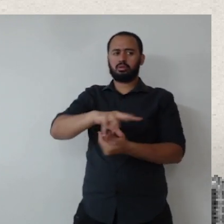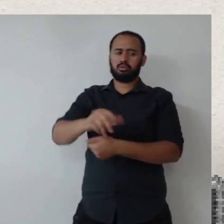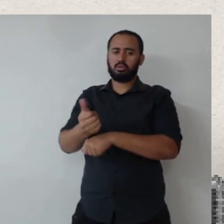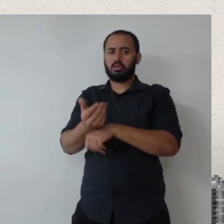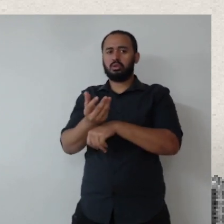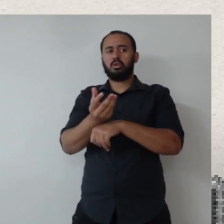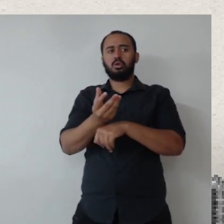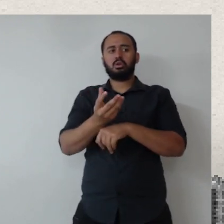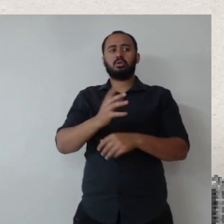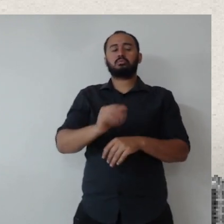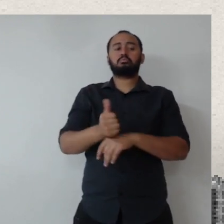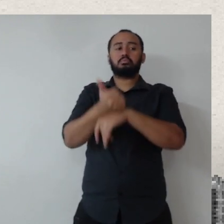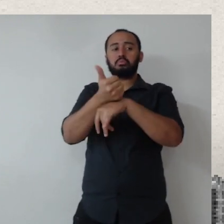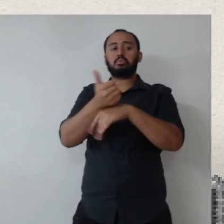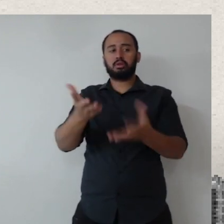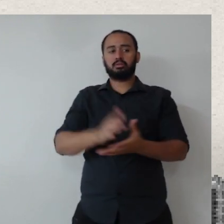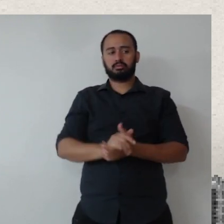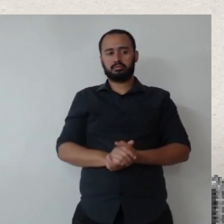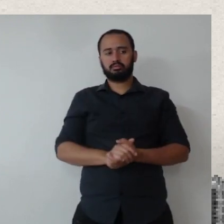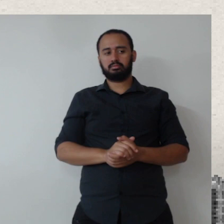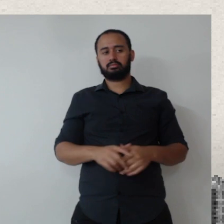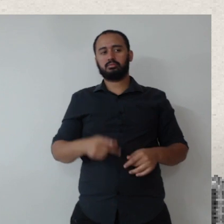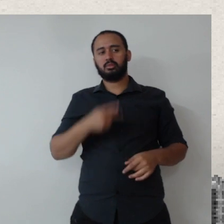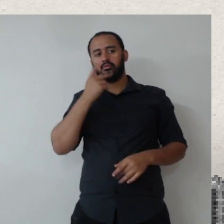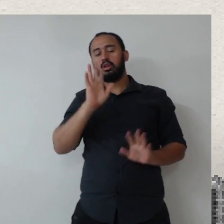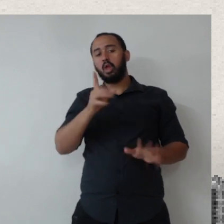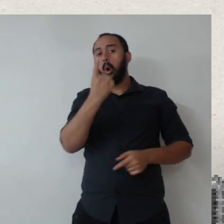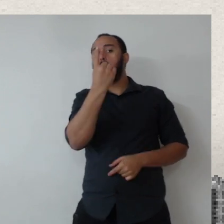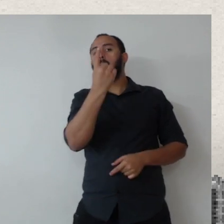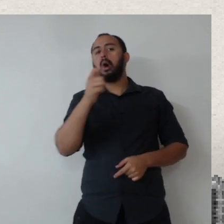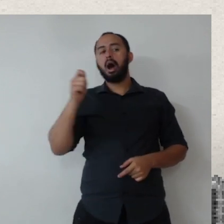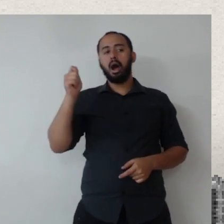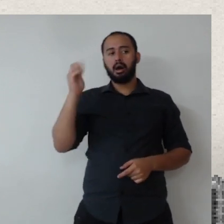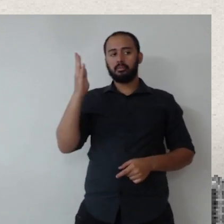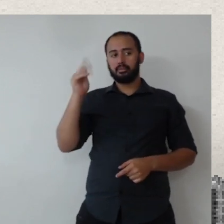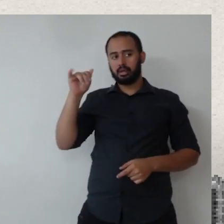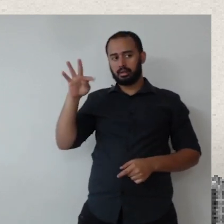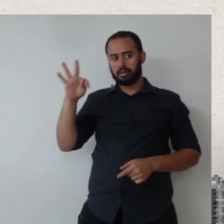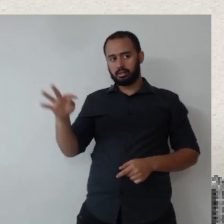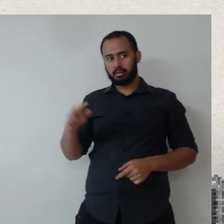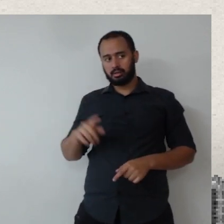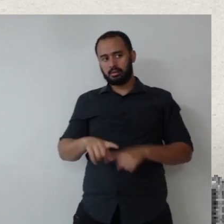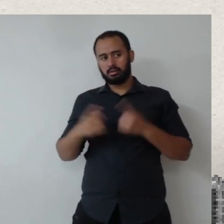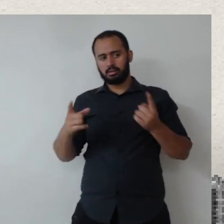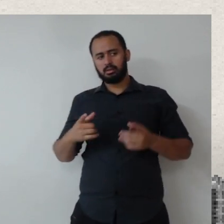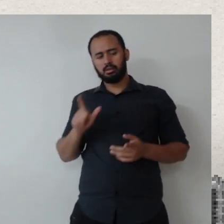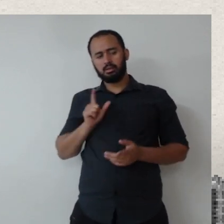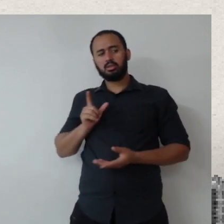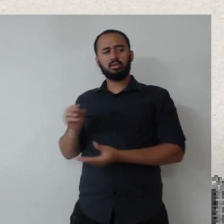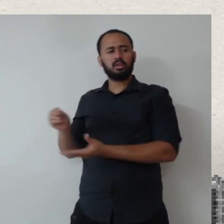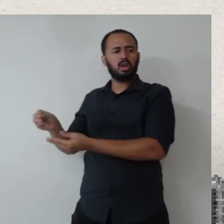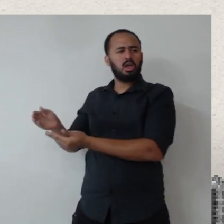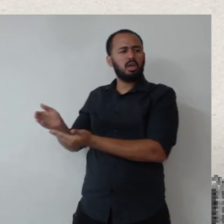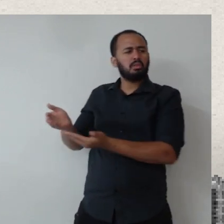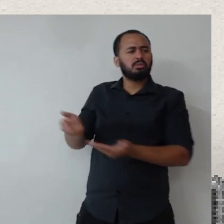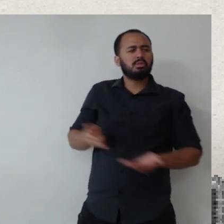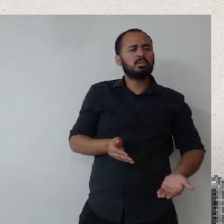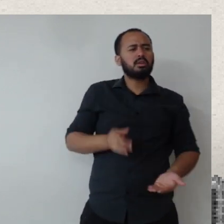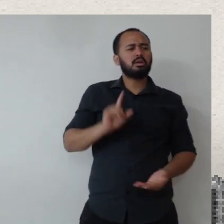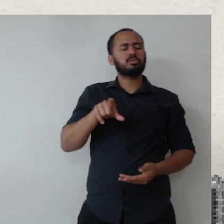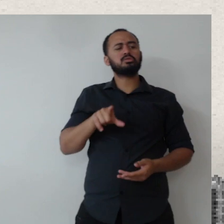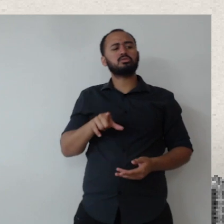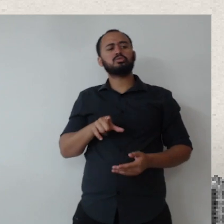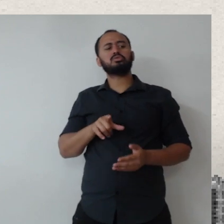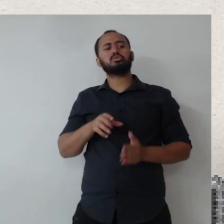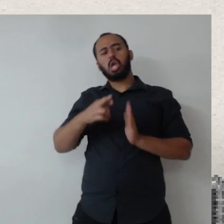ETP. Você falou até dessa norma da BNT, né? Sim, mas eles trazem critérios de sustentabilidade,